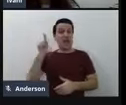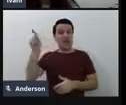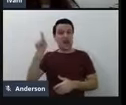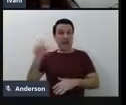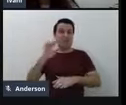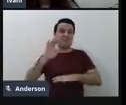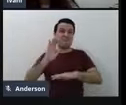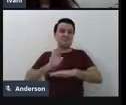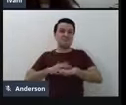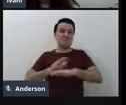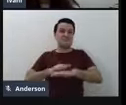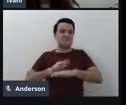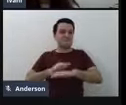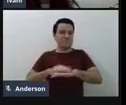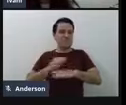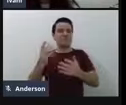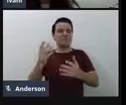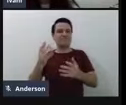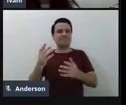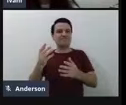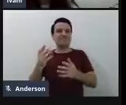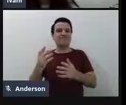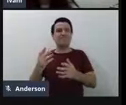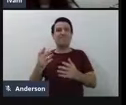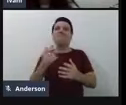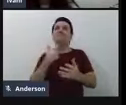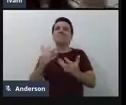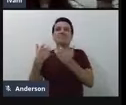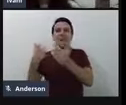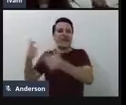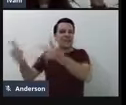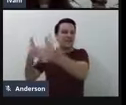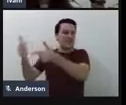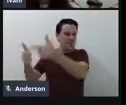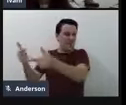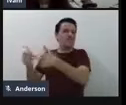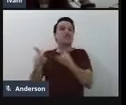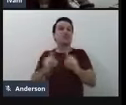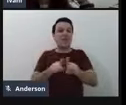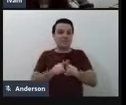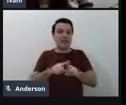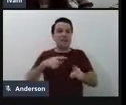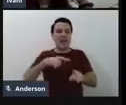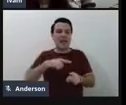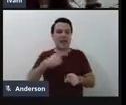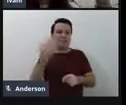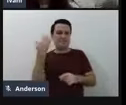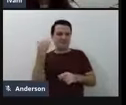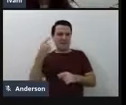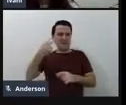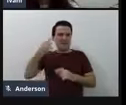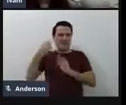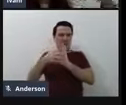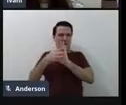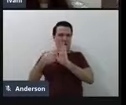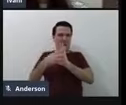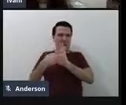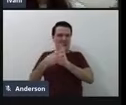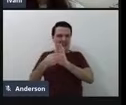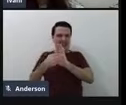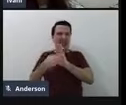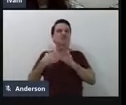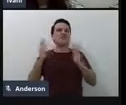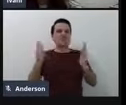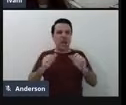comprado a ideia. A gente já tem mais um protótipo, além daquele primeiro, né, que a gente tinha feito, a gente já